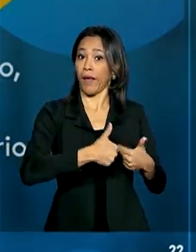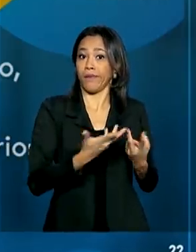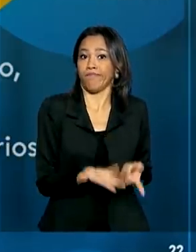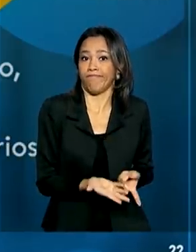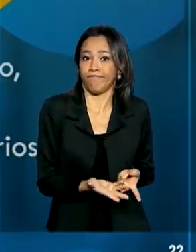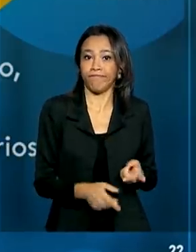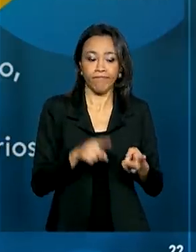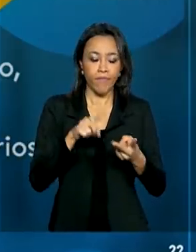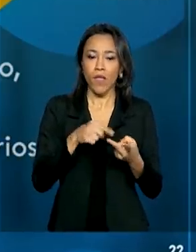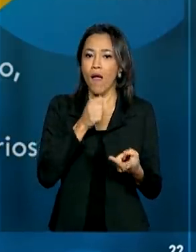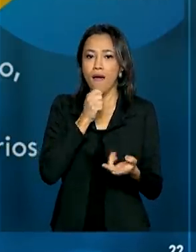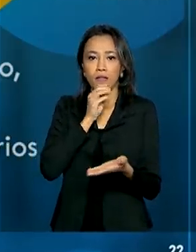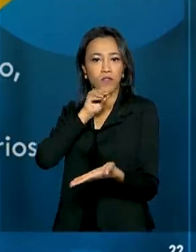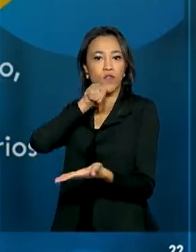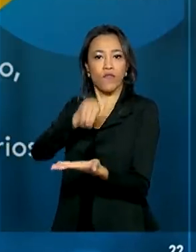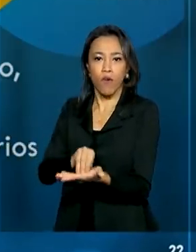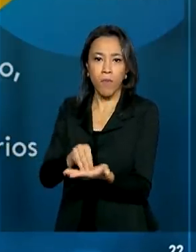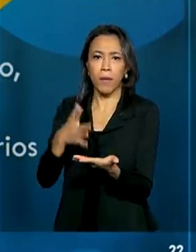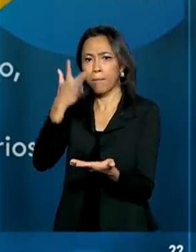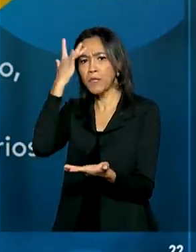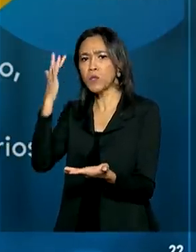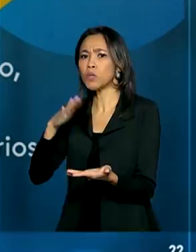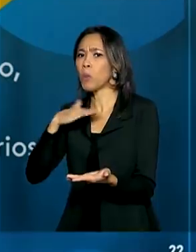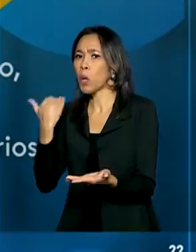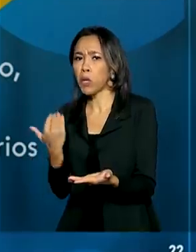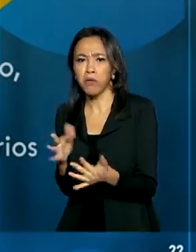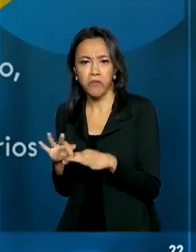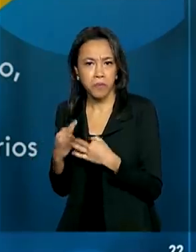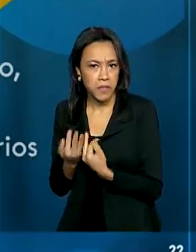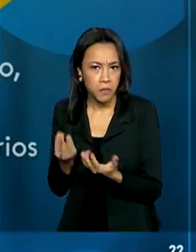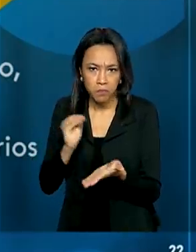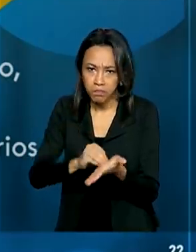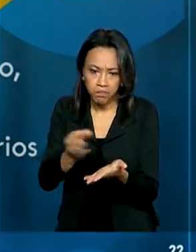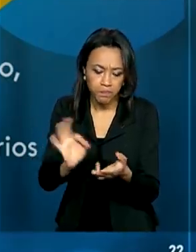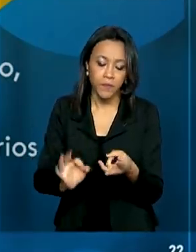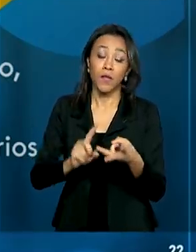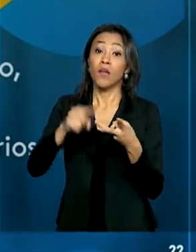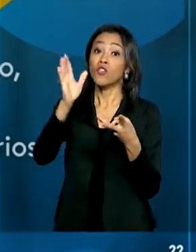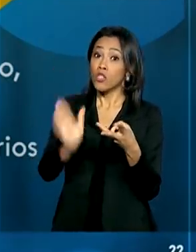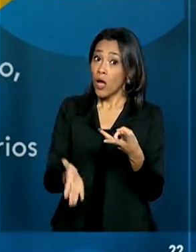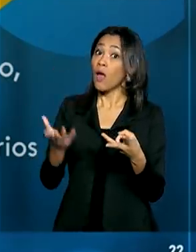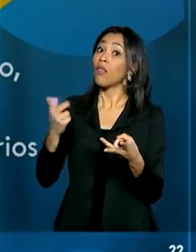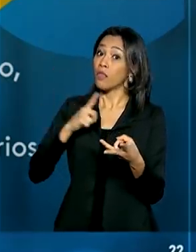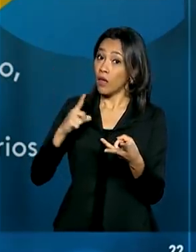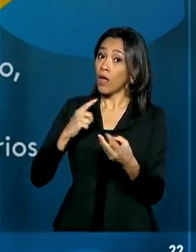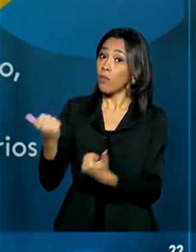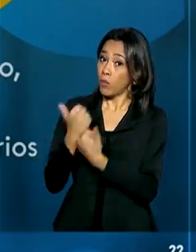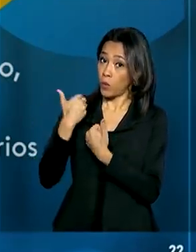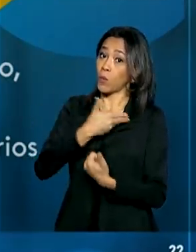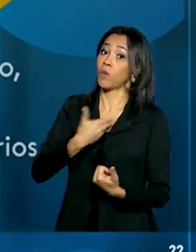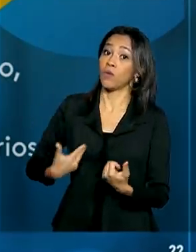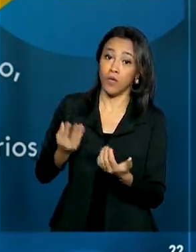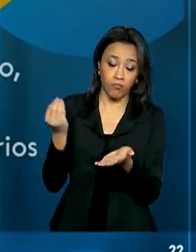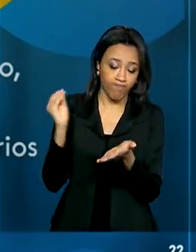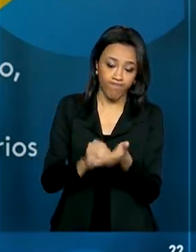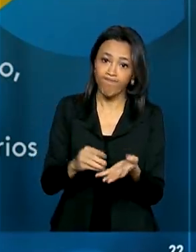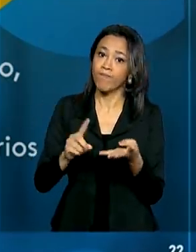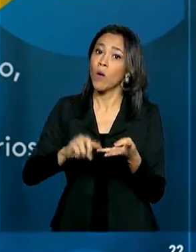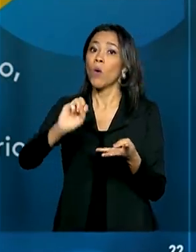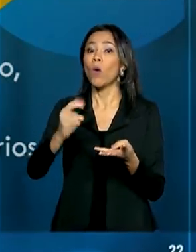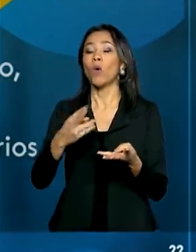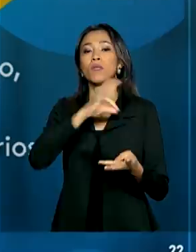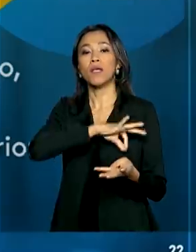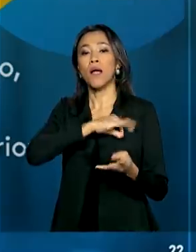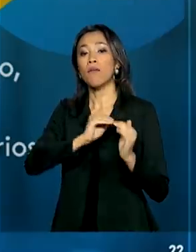não informar óbito de membro da família, já receber algum benefício do governo ou ter renda salarial